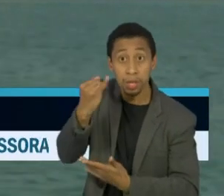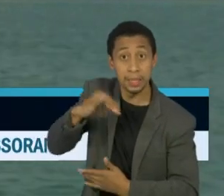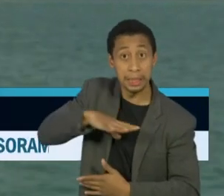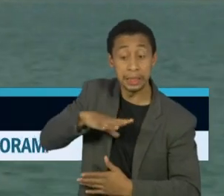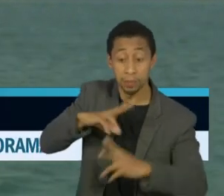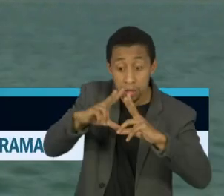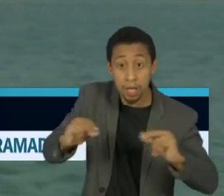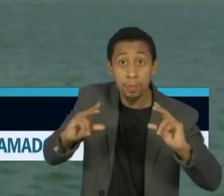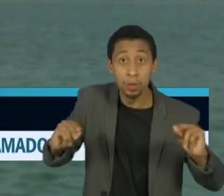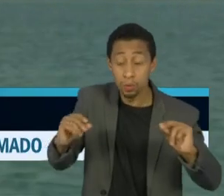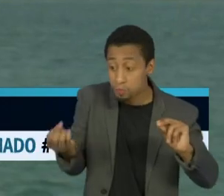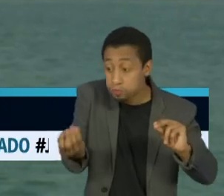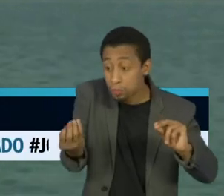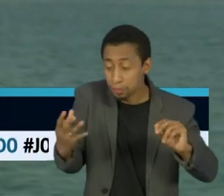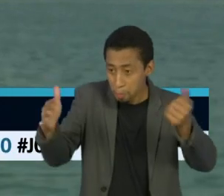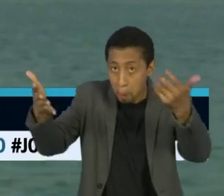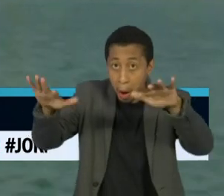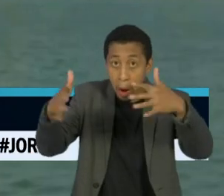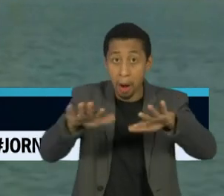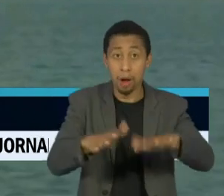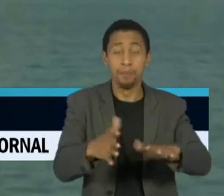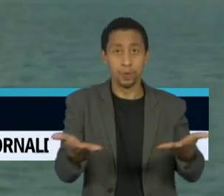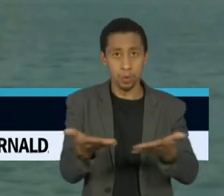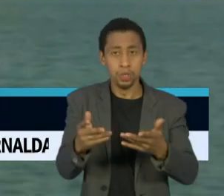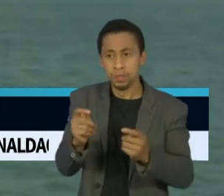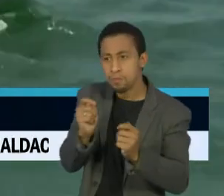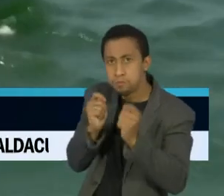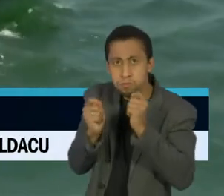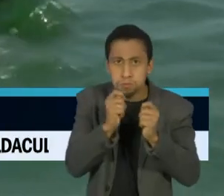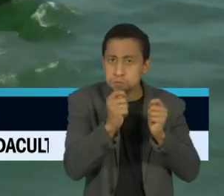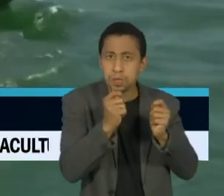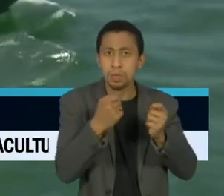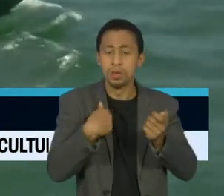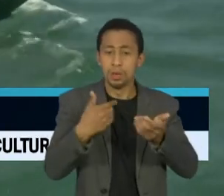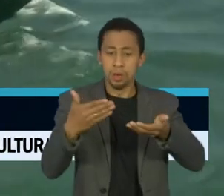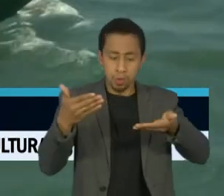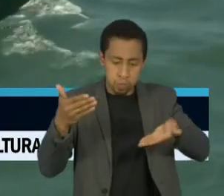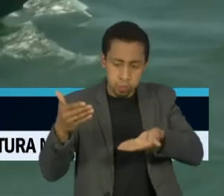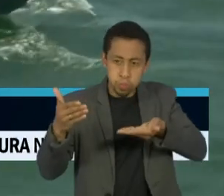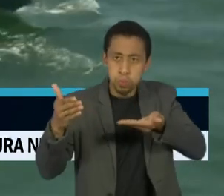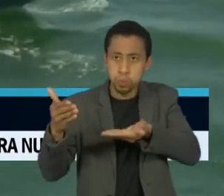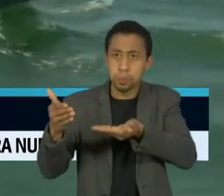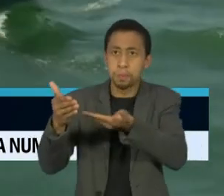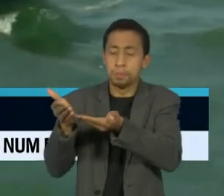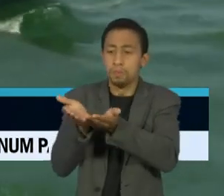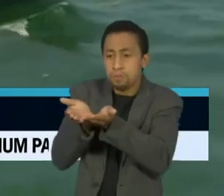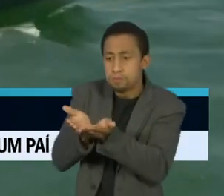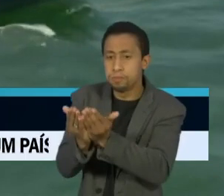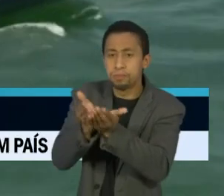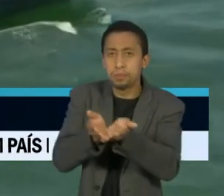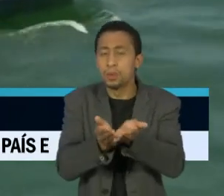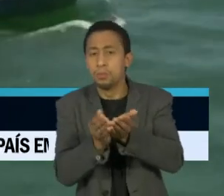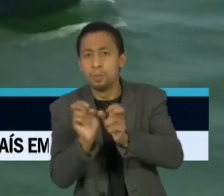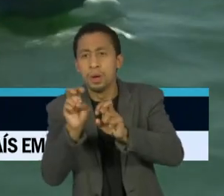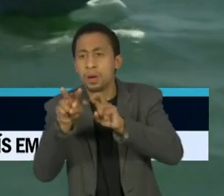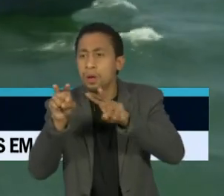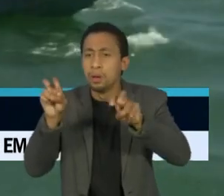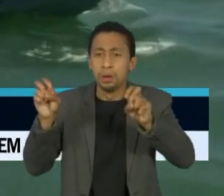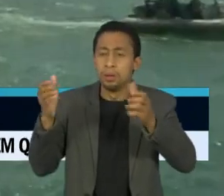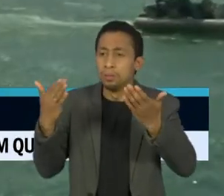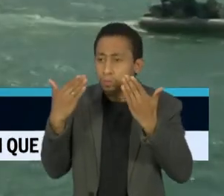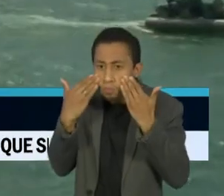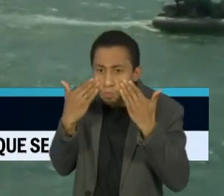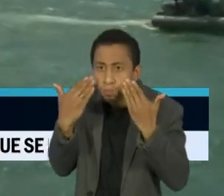vários jornalistas acompanhados por membros das Forças Armadas do Líbano passaram ao redor do porto para testemunhar a devastação